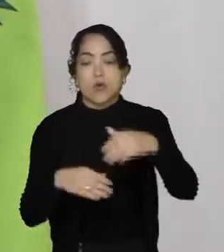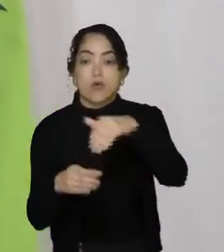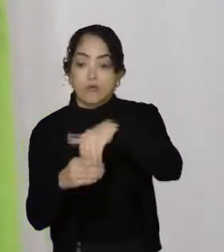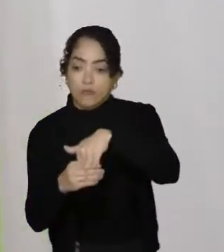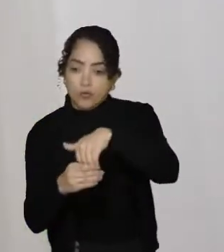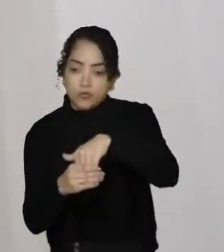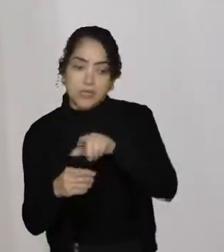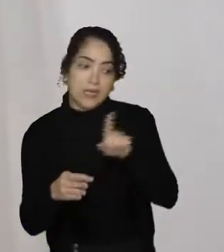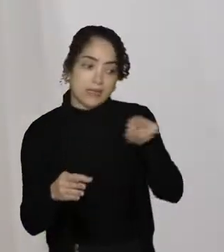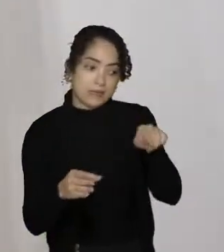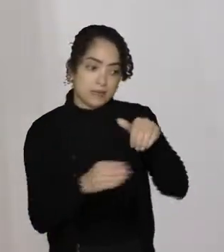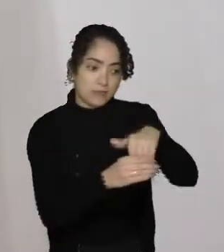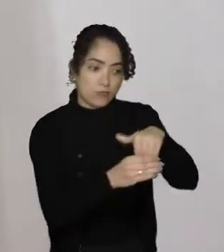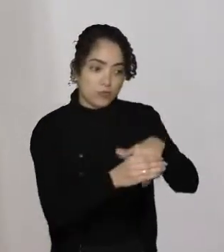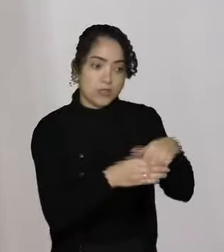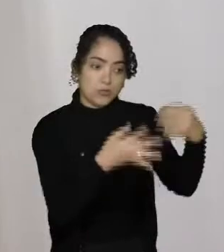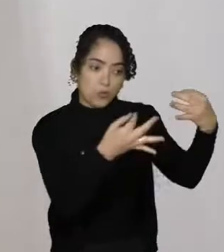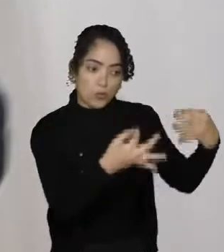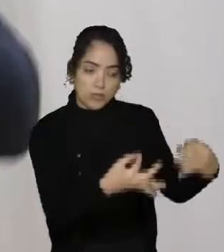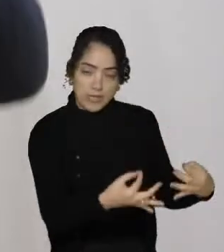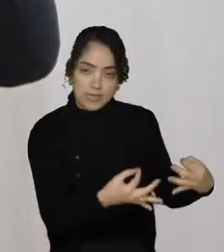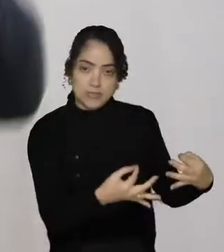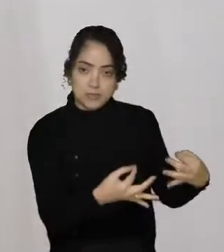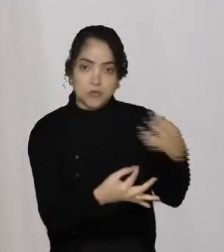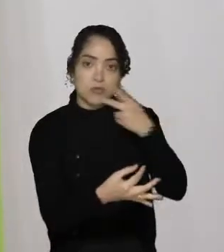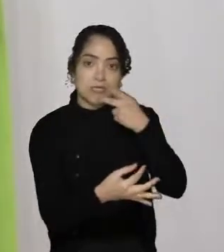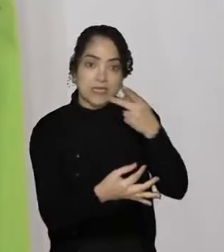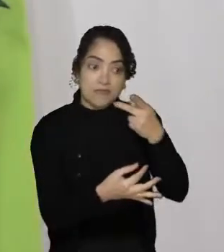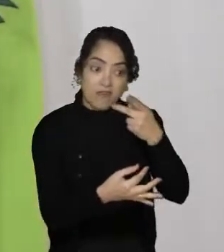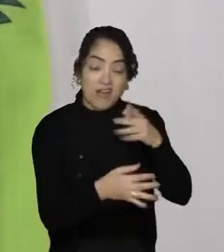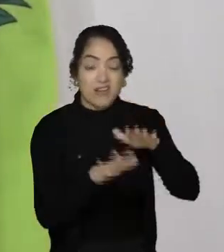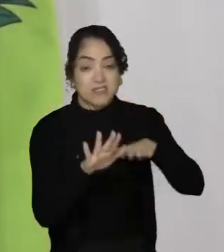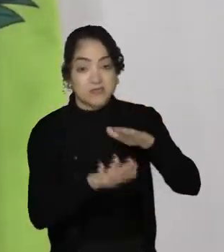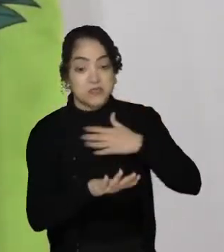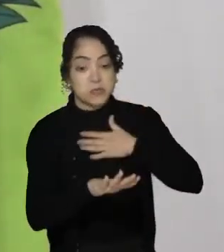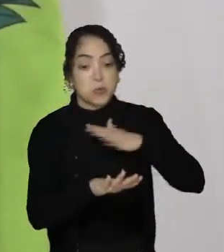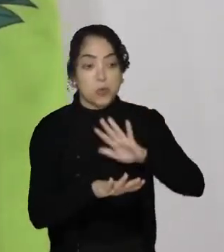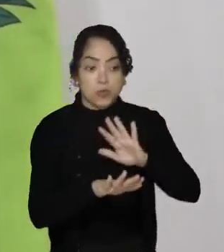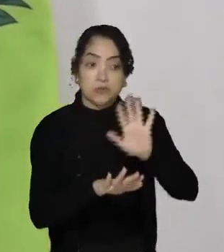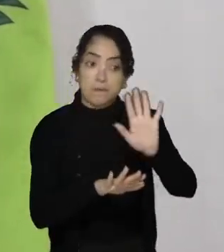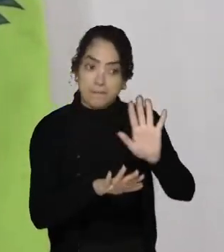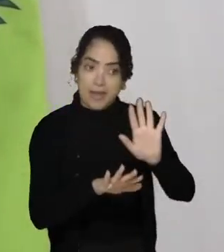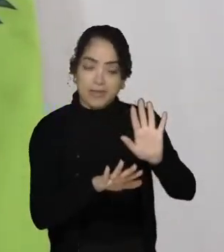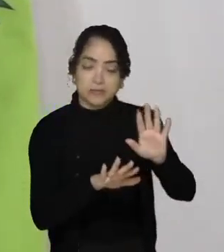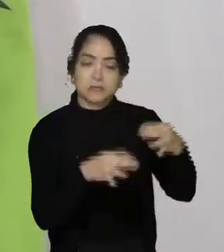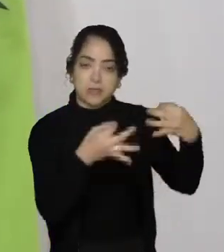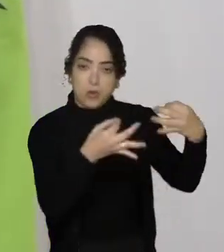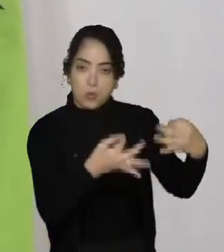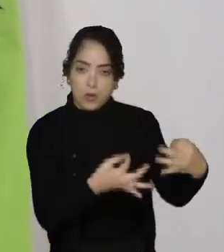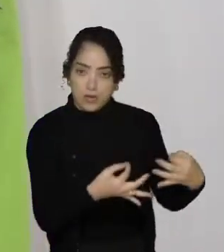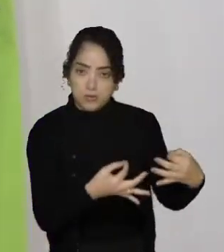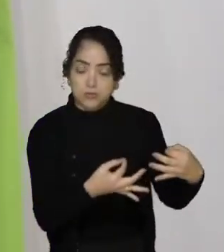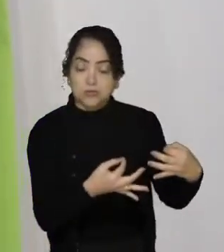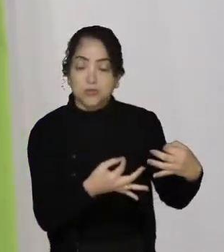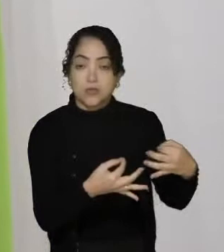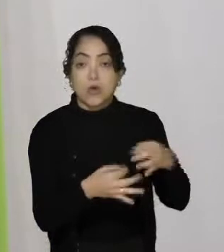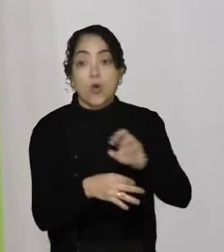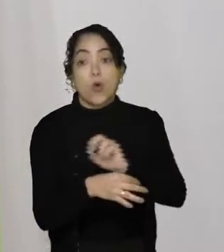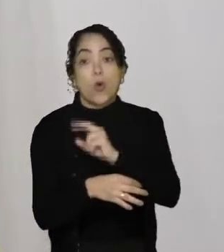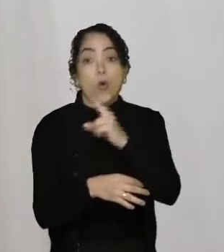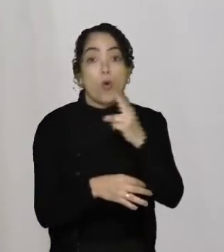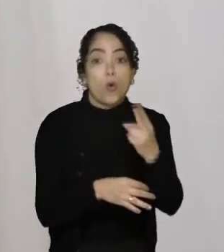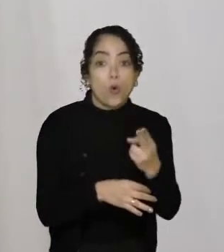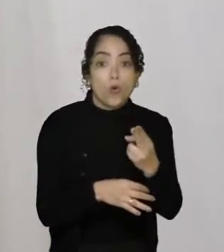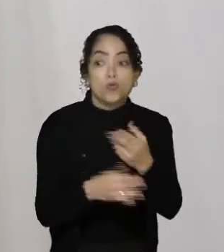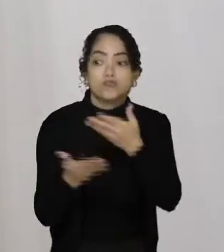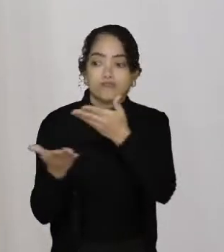honesto, que fala o que tu não gosta, mas é honesto. Ou nós vamos entregar o